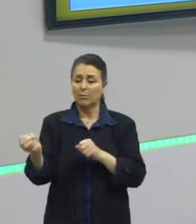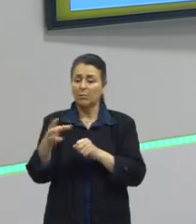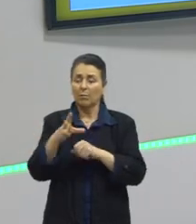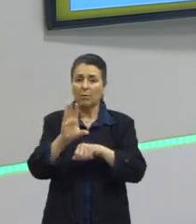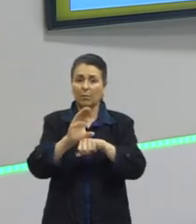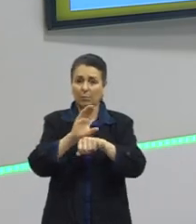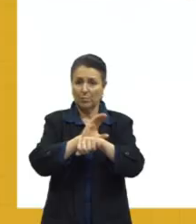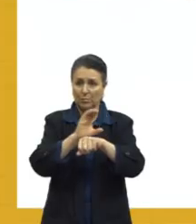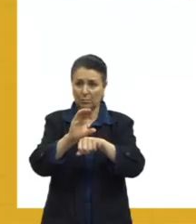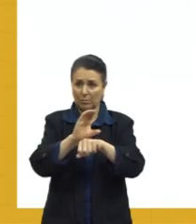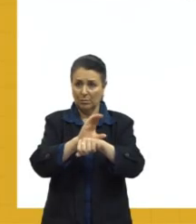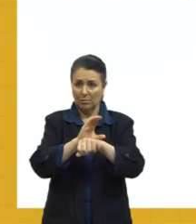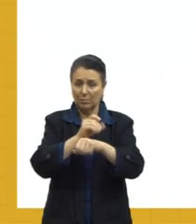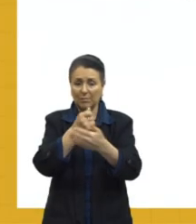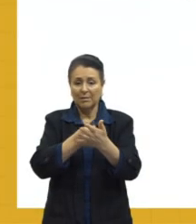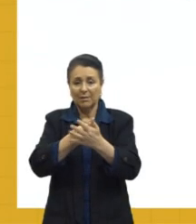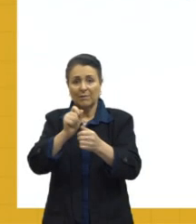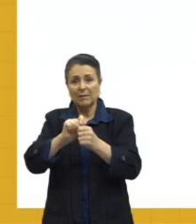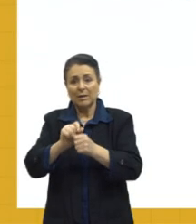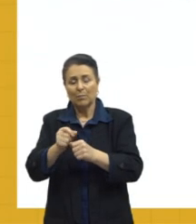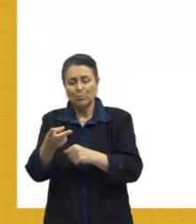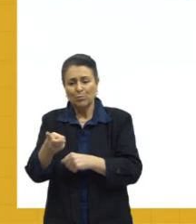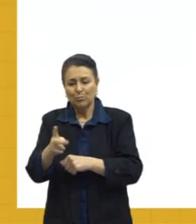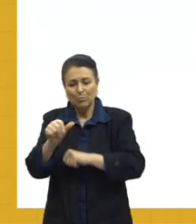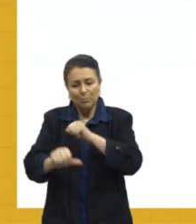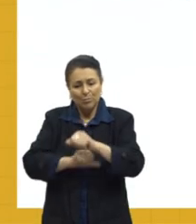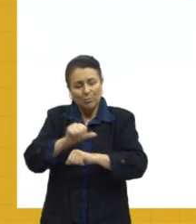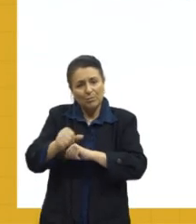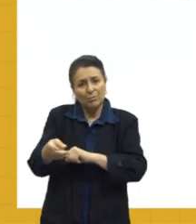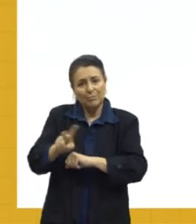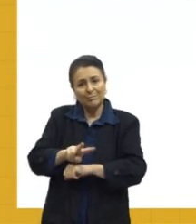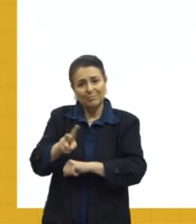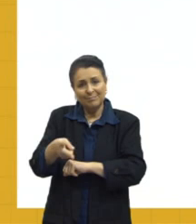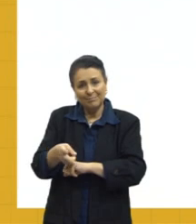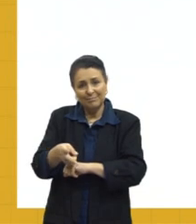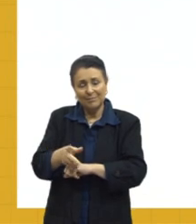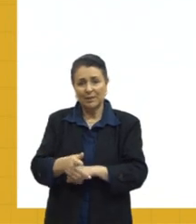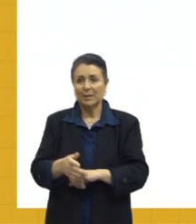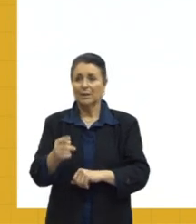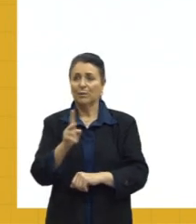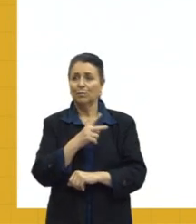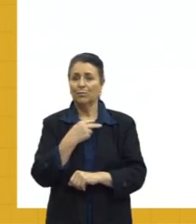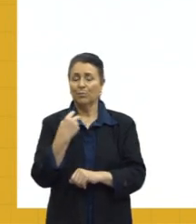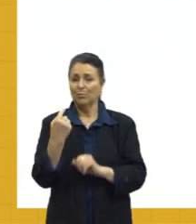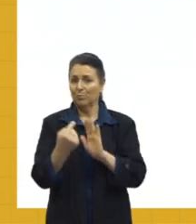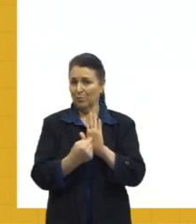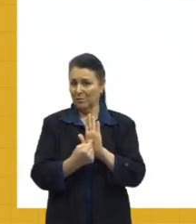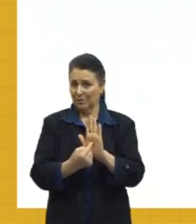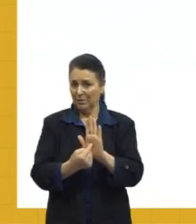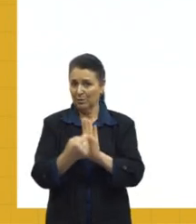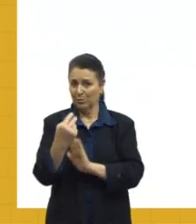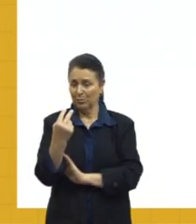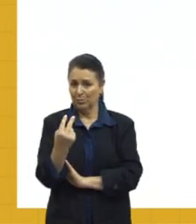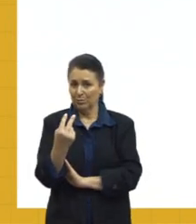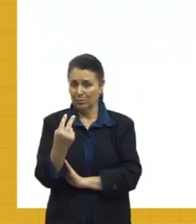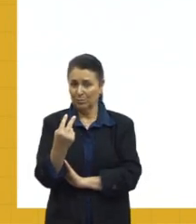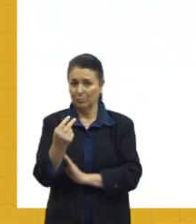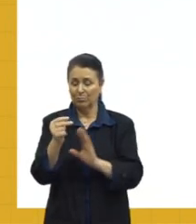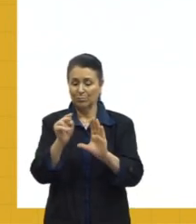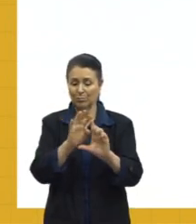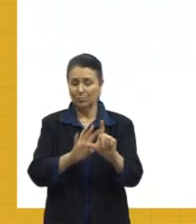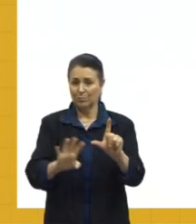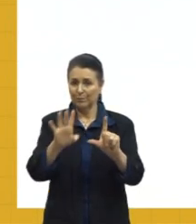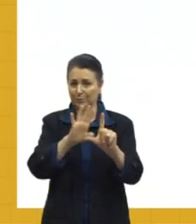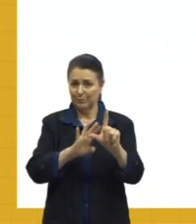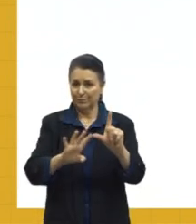justamente pra tentar reverter, ver como é que vai ser essas questões. E aí eu trago dois QR codes, né, um